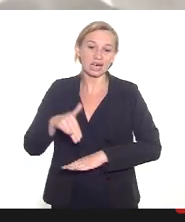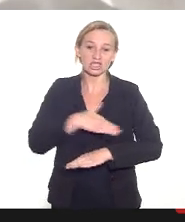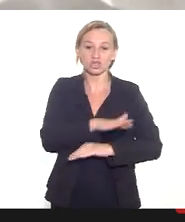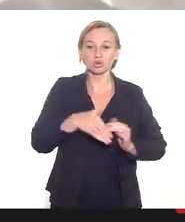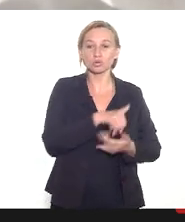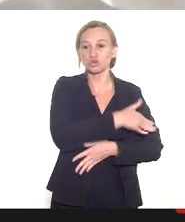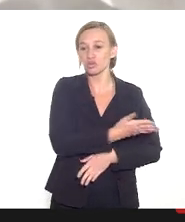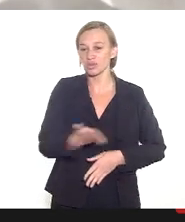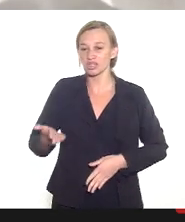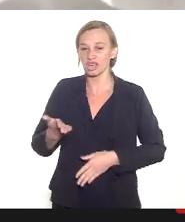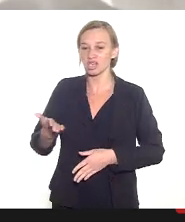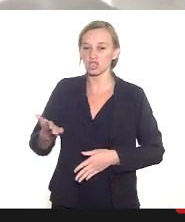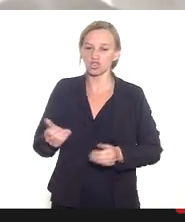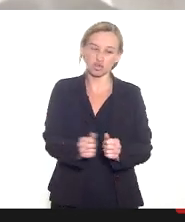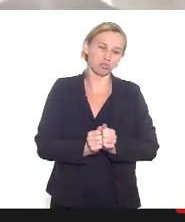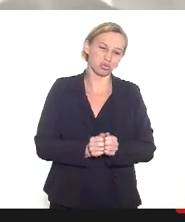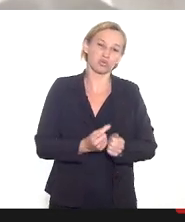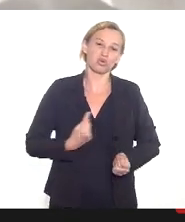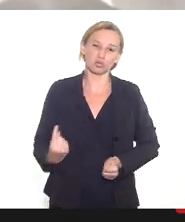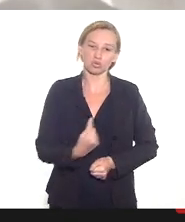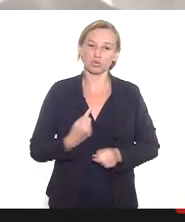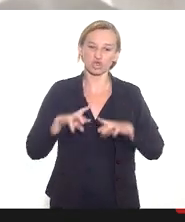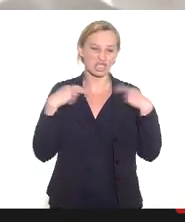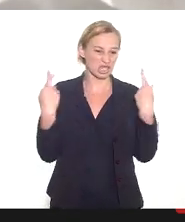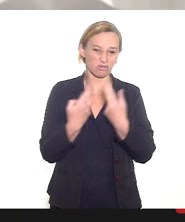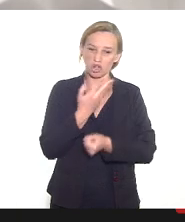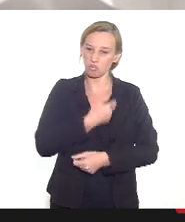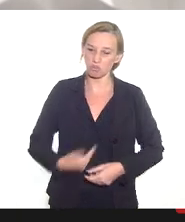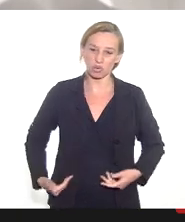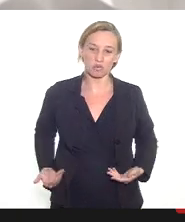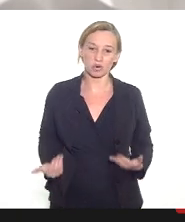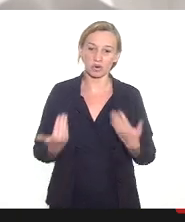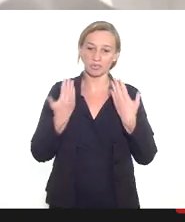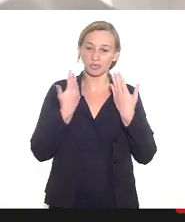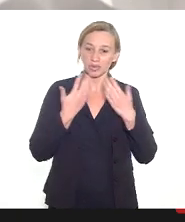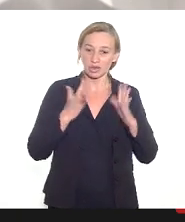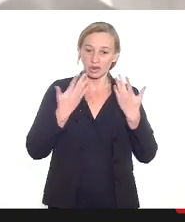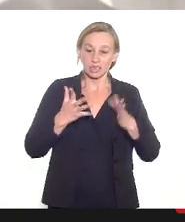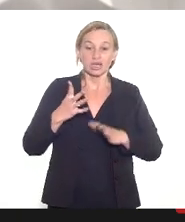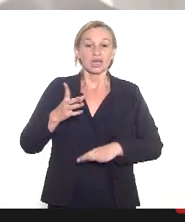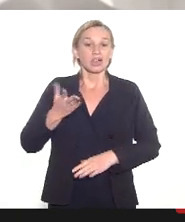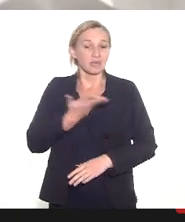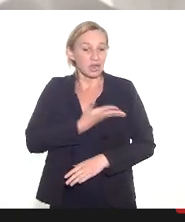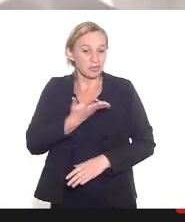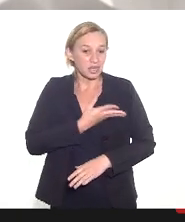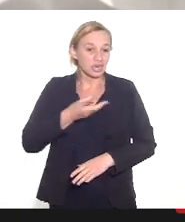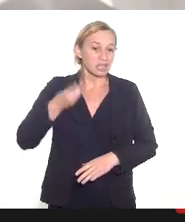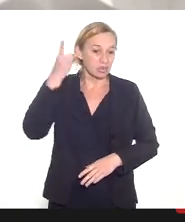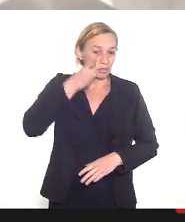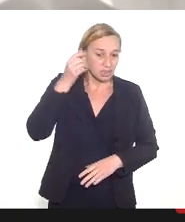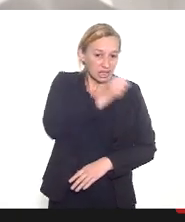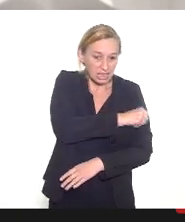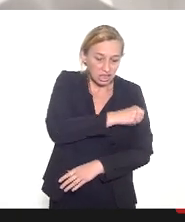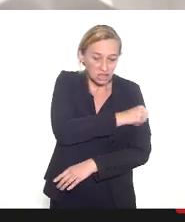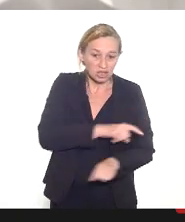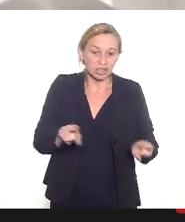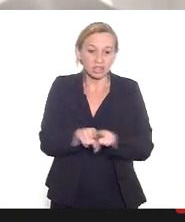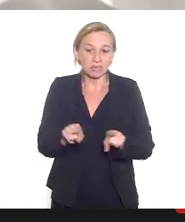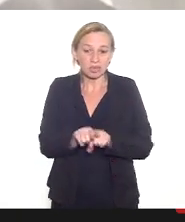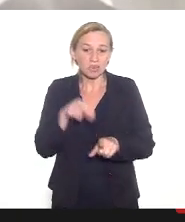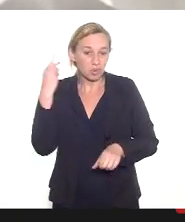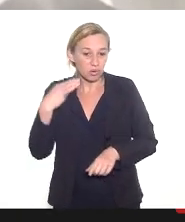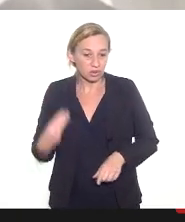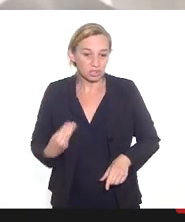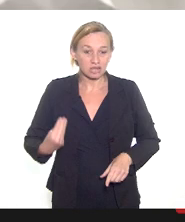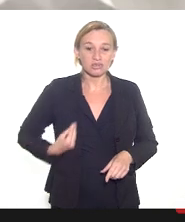e todos que estiveram conosco nessa audiência um cumprimento especial a minha companheira Rejane e a Mônica Francisco que